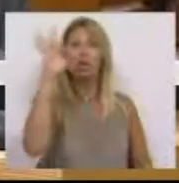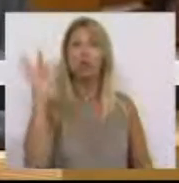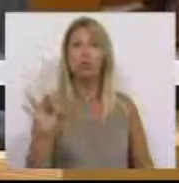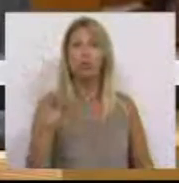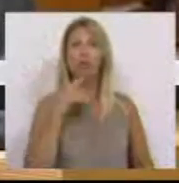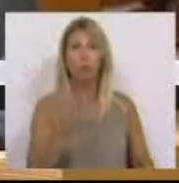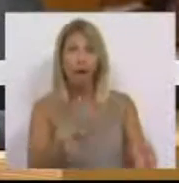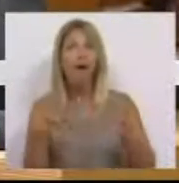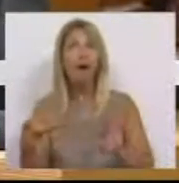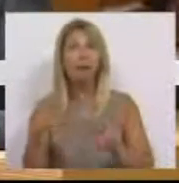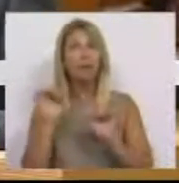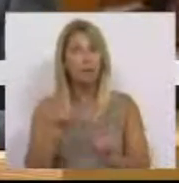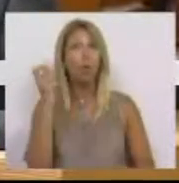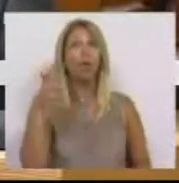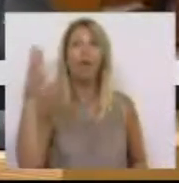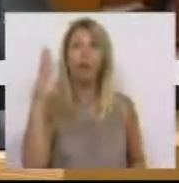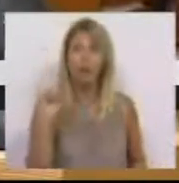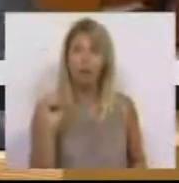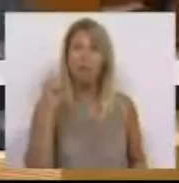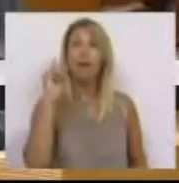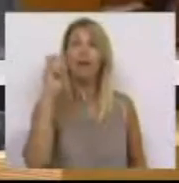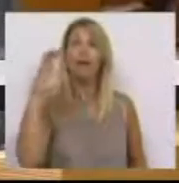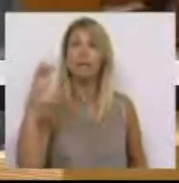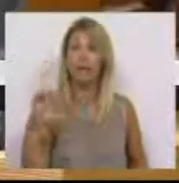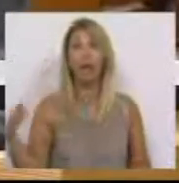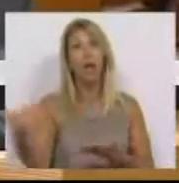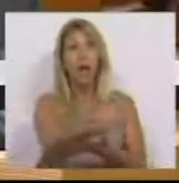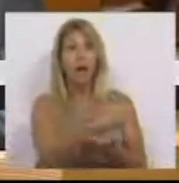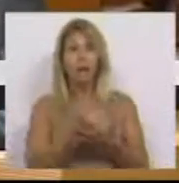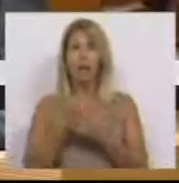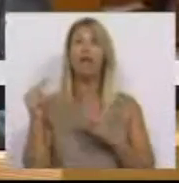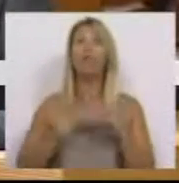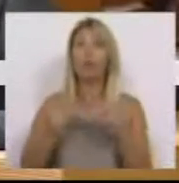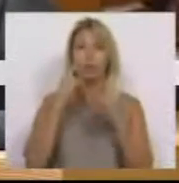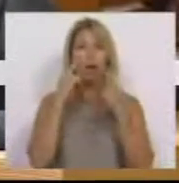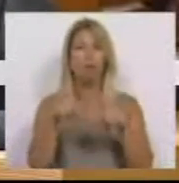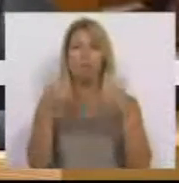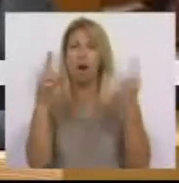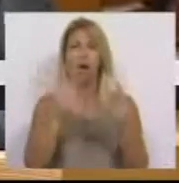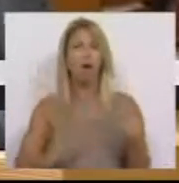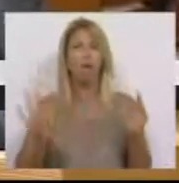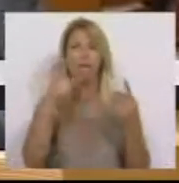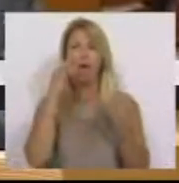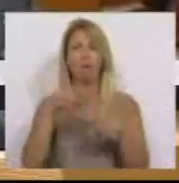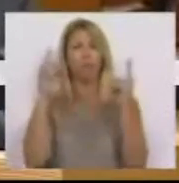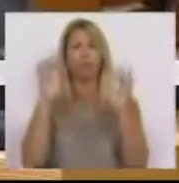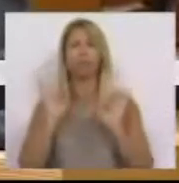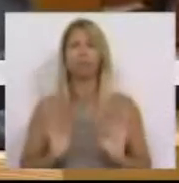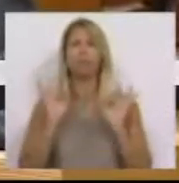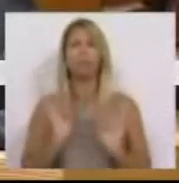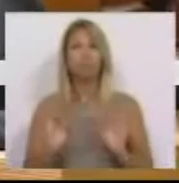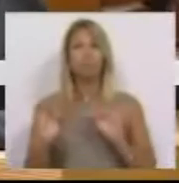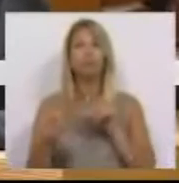alteração do peso relativo do IRS e do IRC na receita fiscal ilustra de forma exemplar a política de